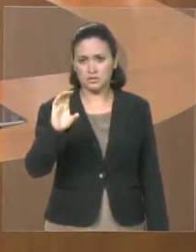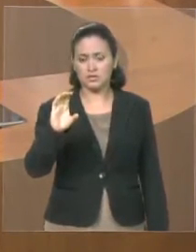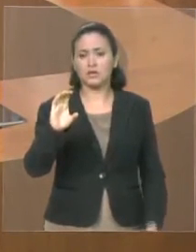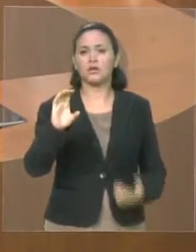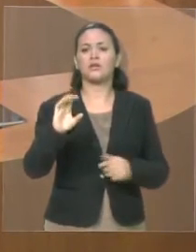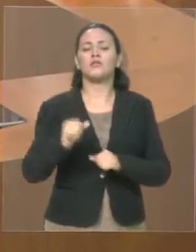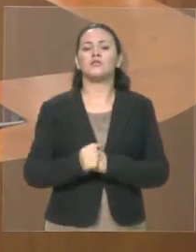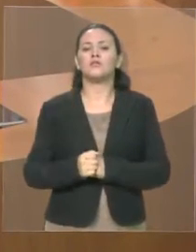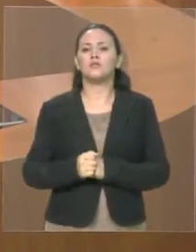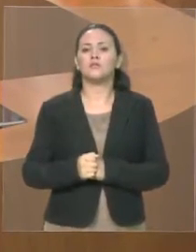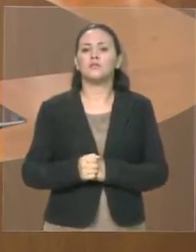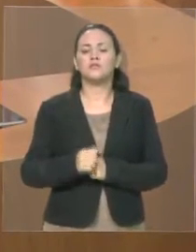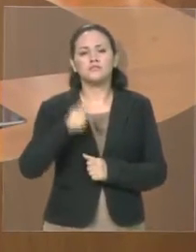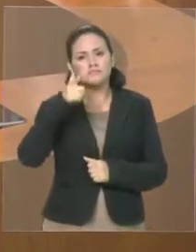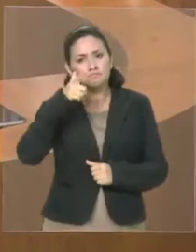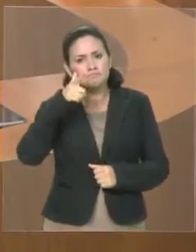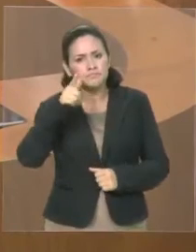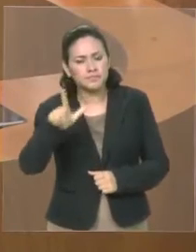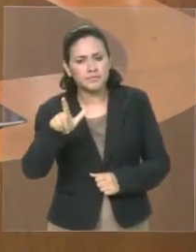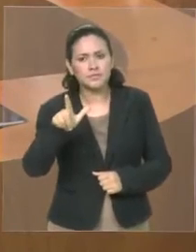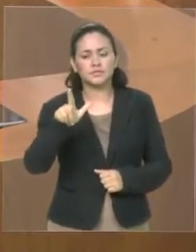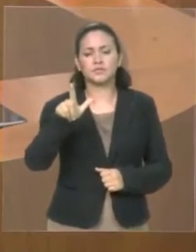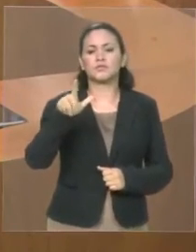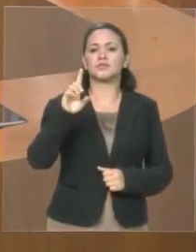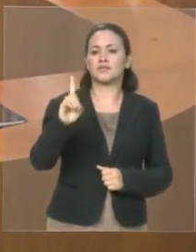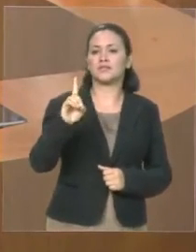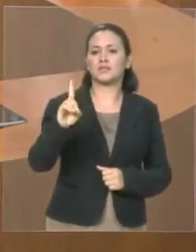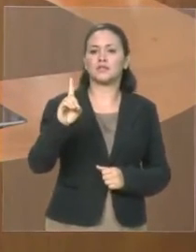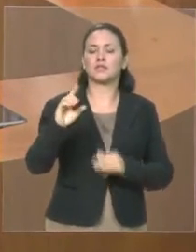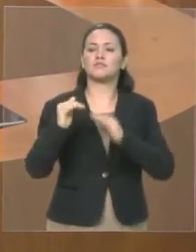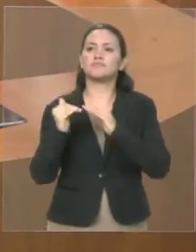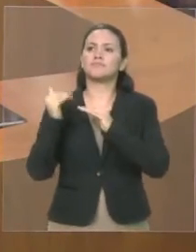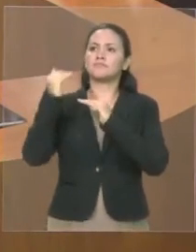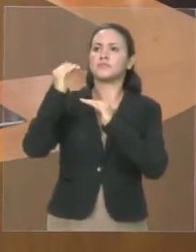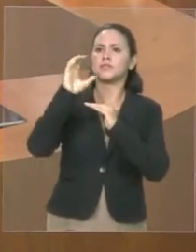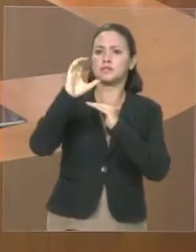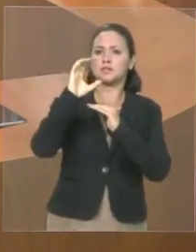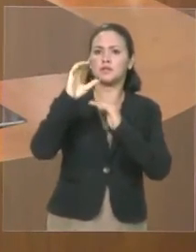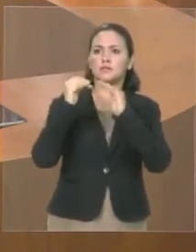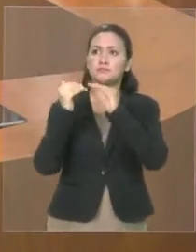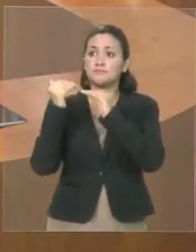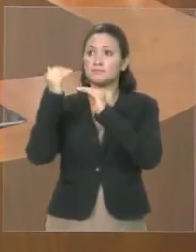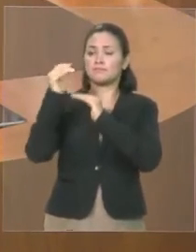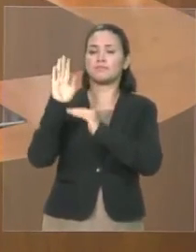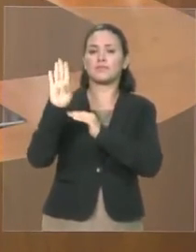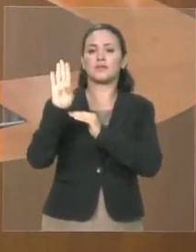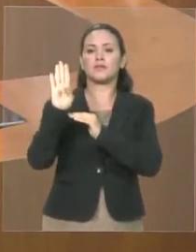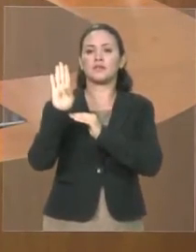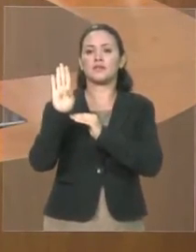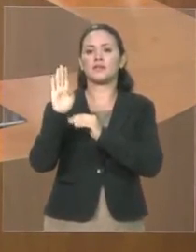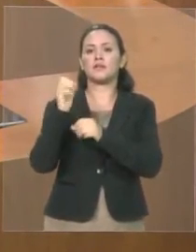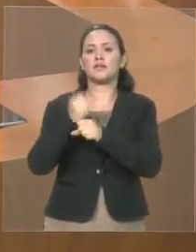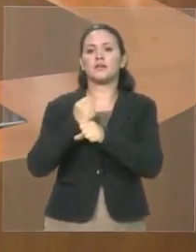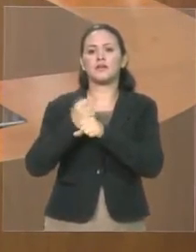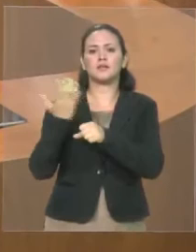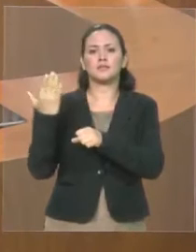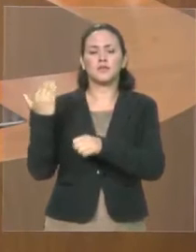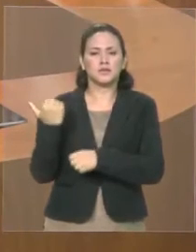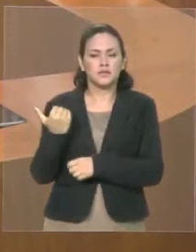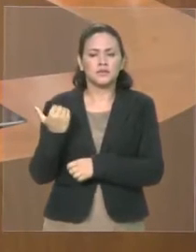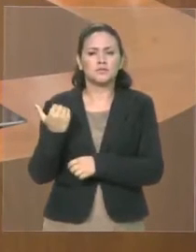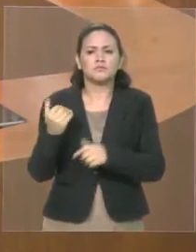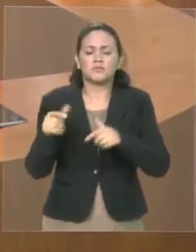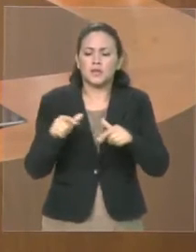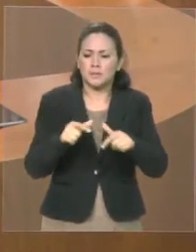campeão da Série D, subiu para a Série C, subiu para a Série B e ano passado fez uma brilhante